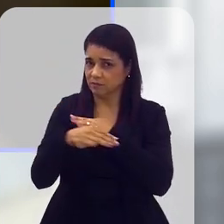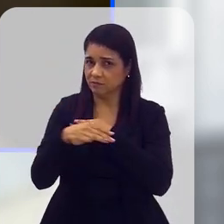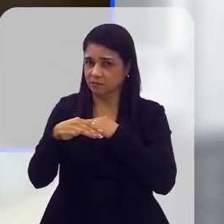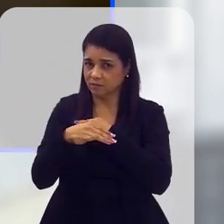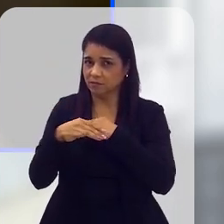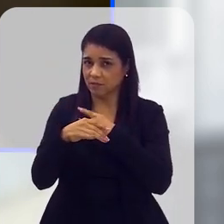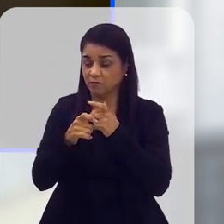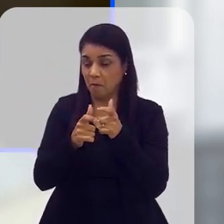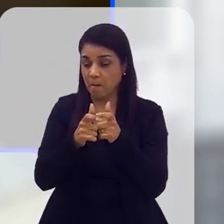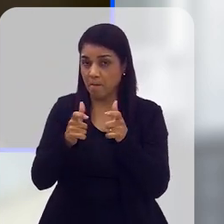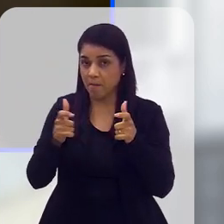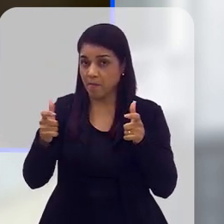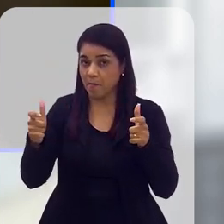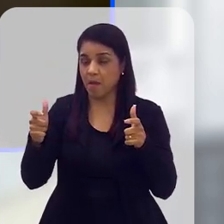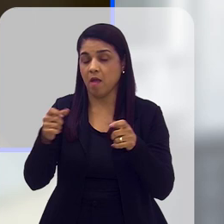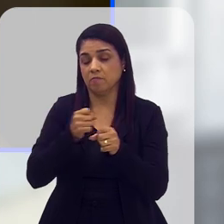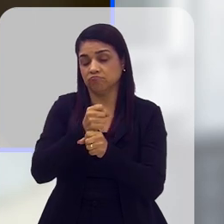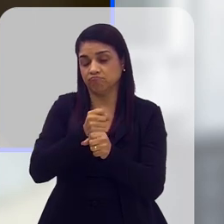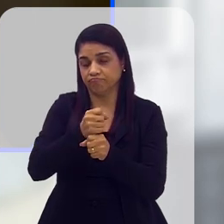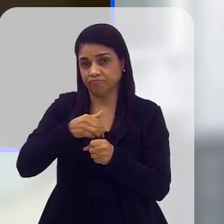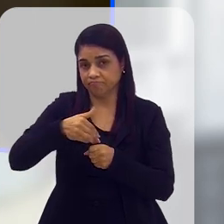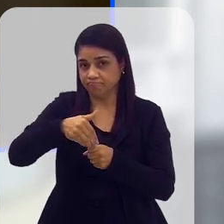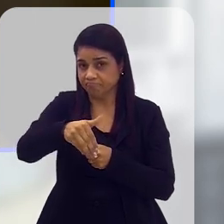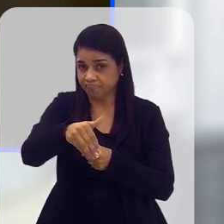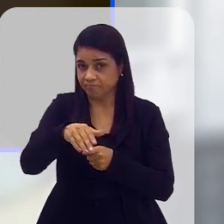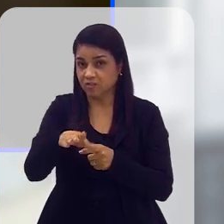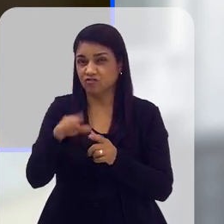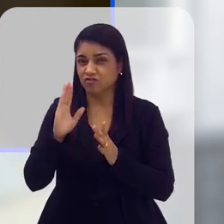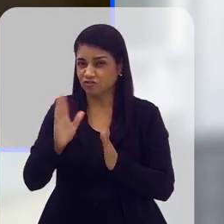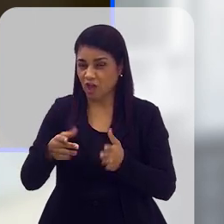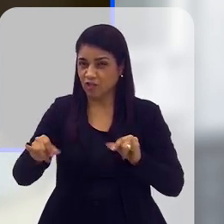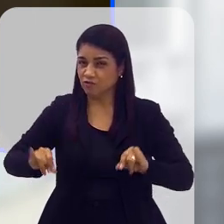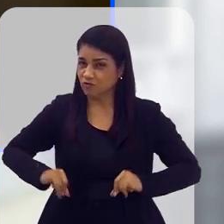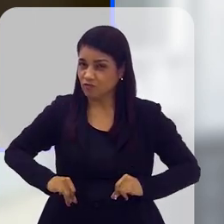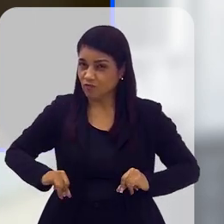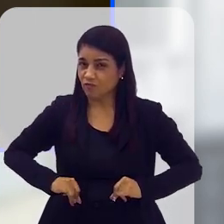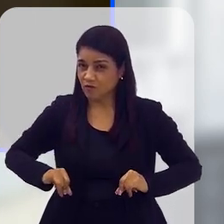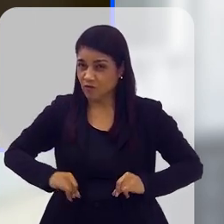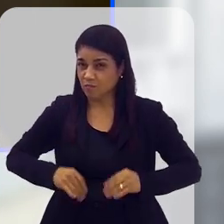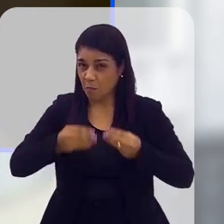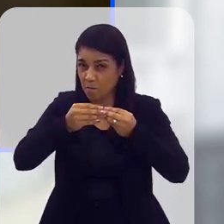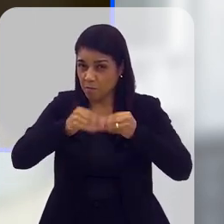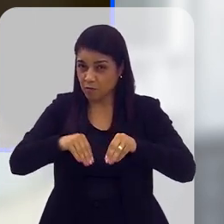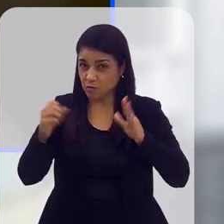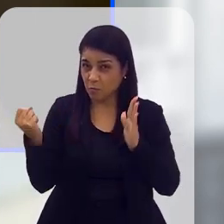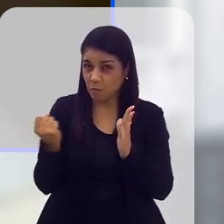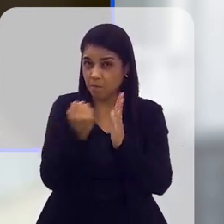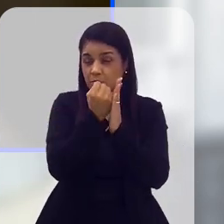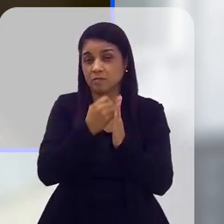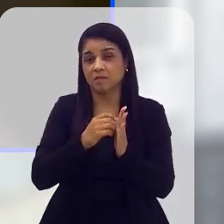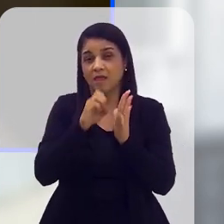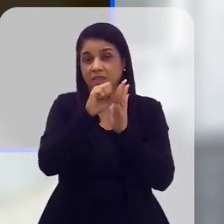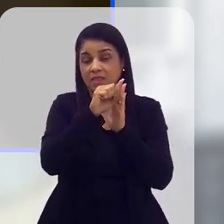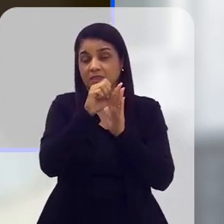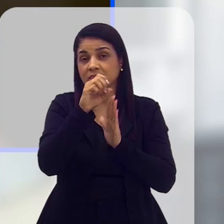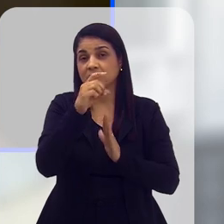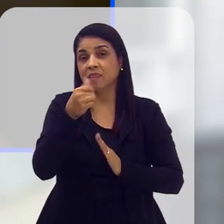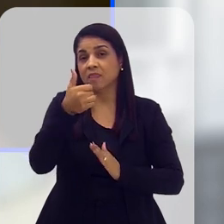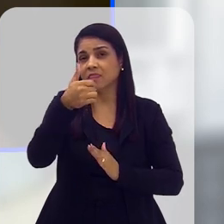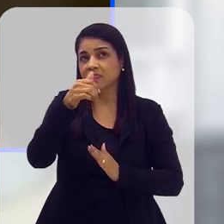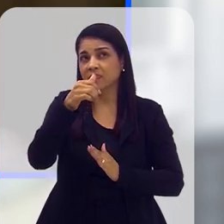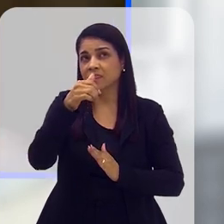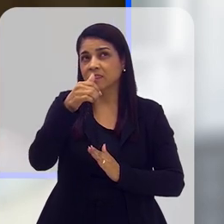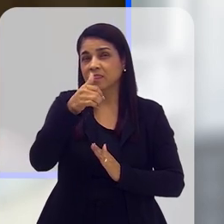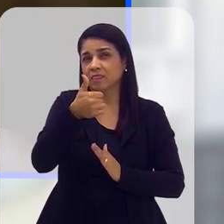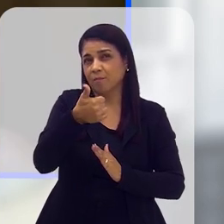crescer absurdamente nos próximos anos. Nós já sofremos um impacto enorme, principalmente na década de 80 para